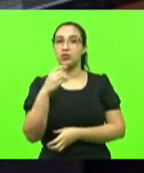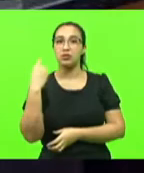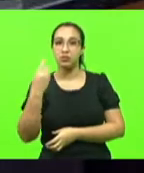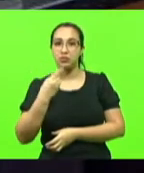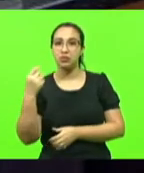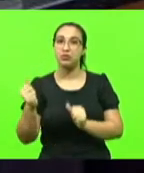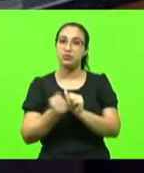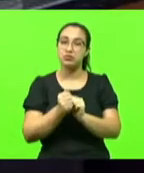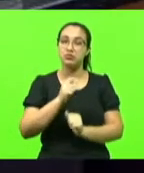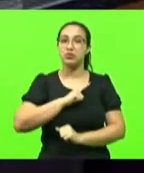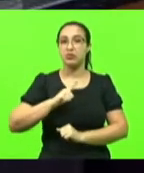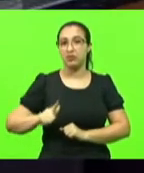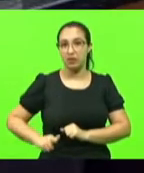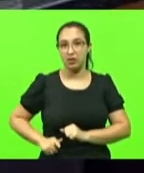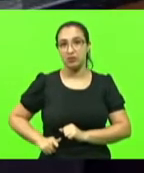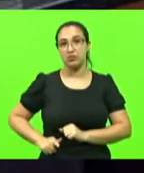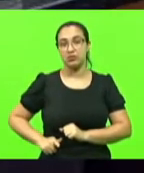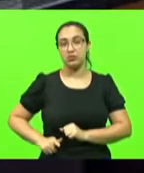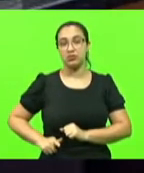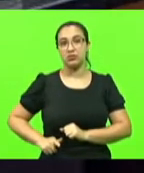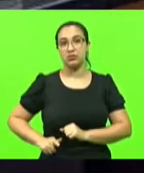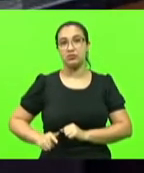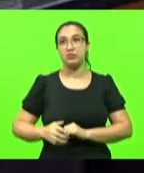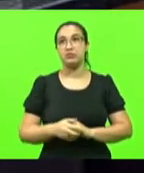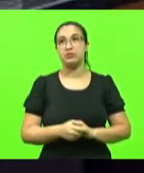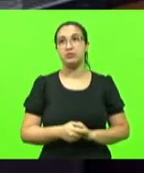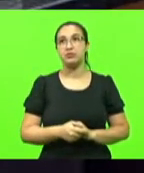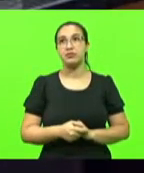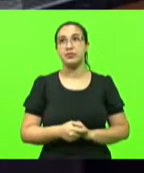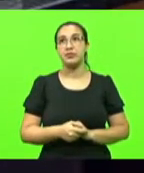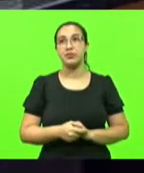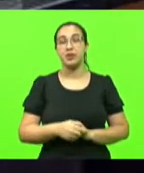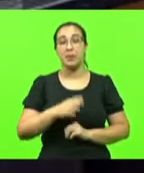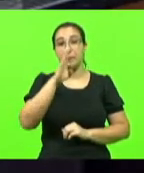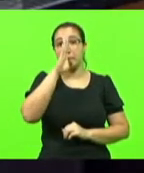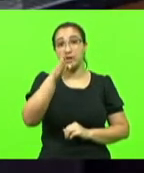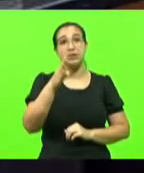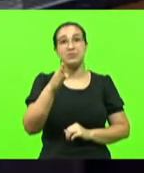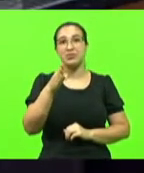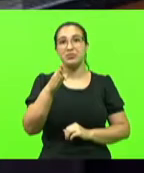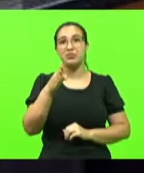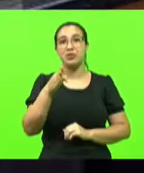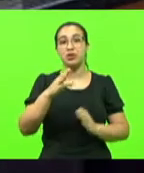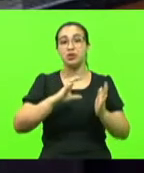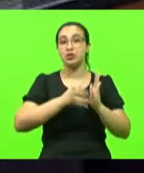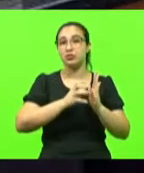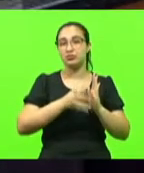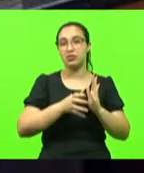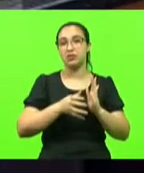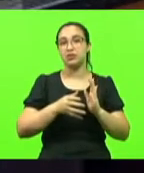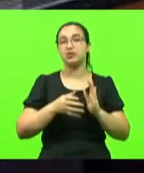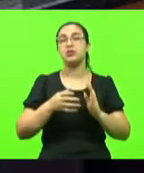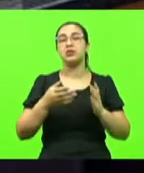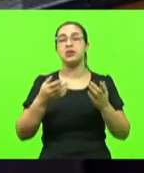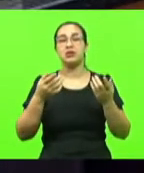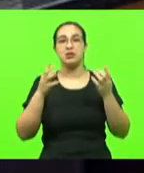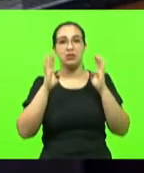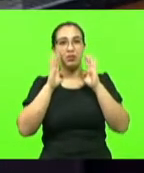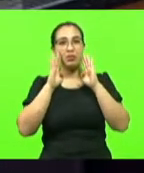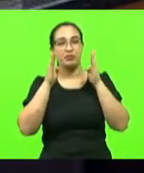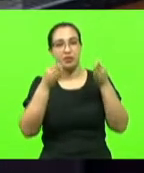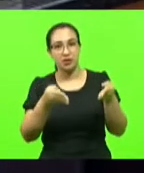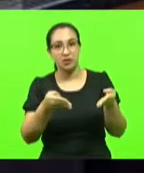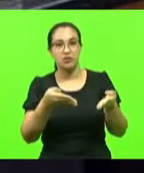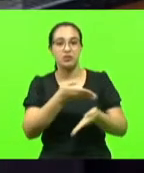momento, nós não temos que olhar principalmente a sigla partidária, nós temos que olhar o bem da sociedade, o